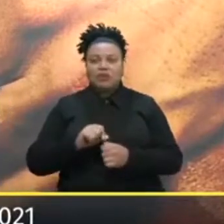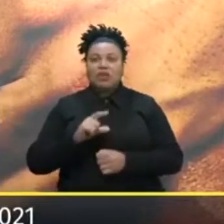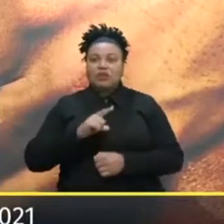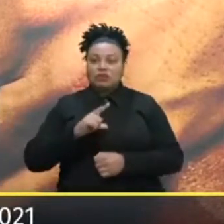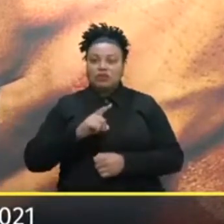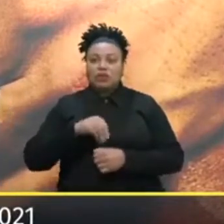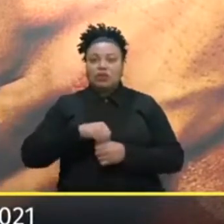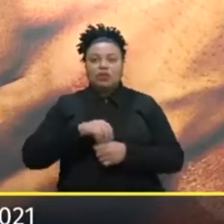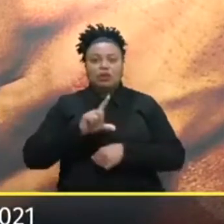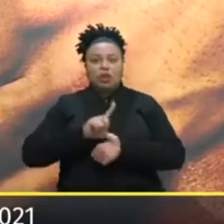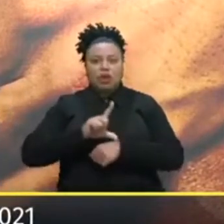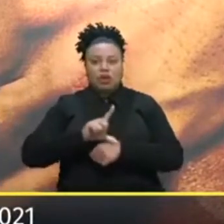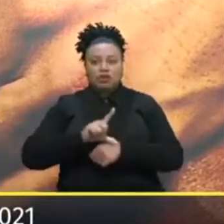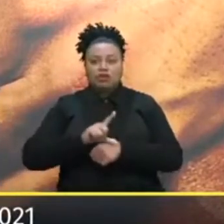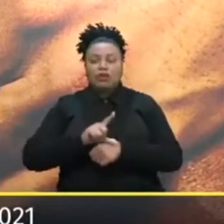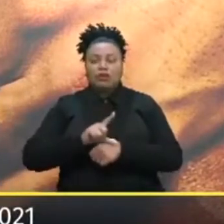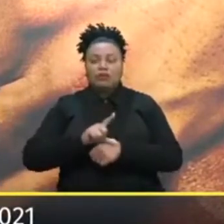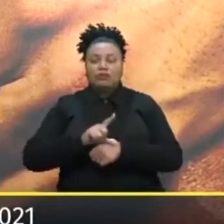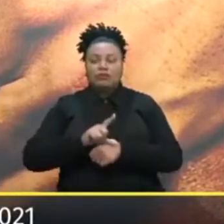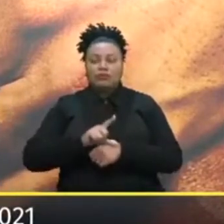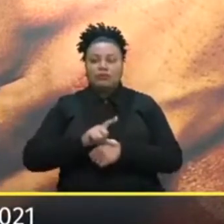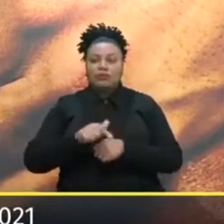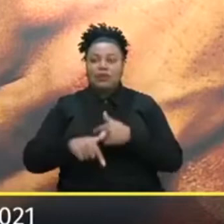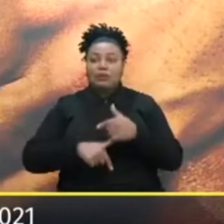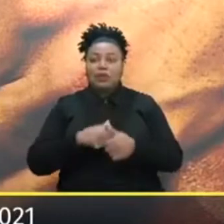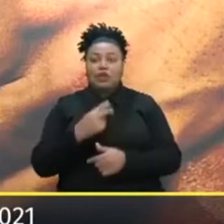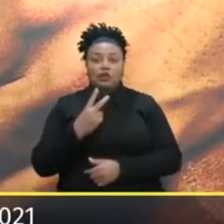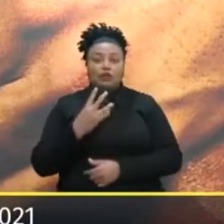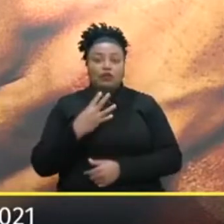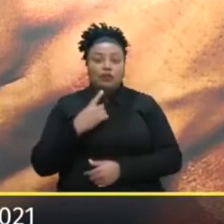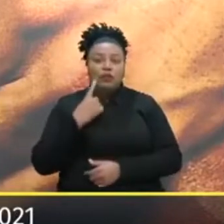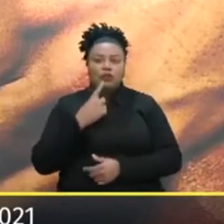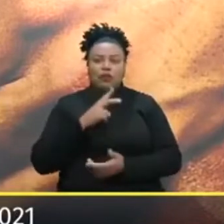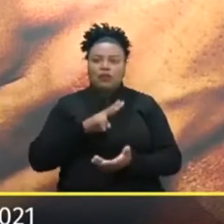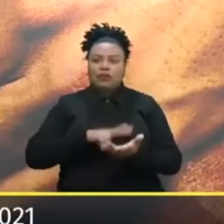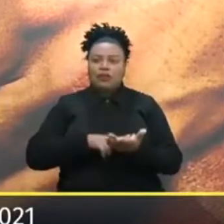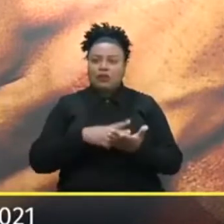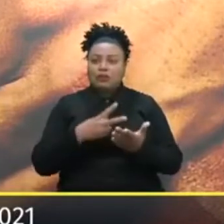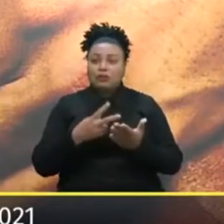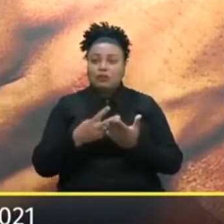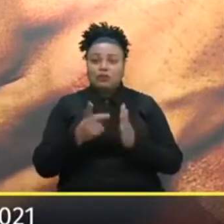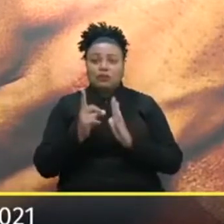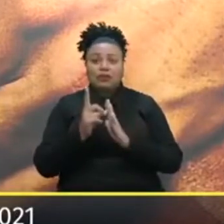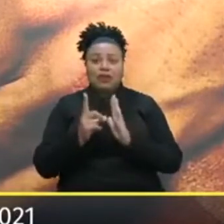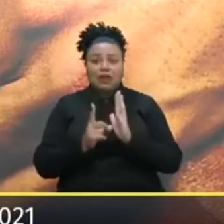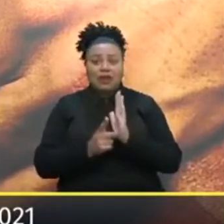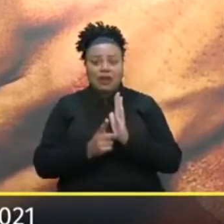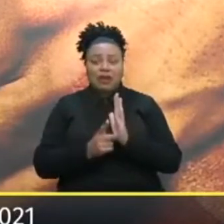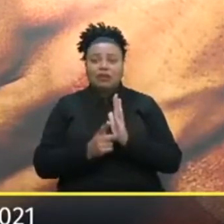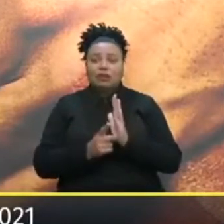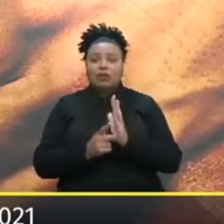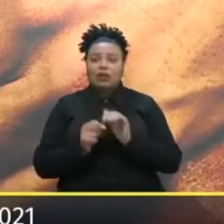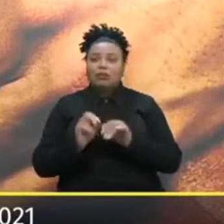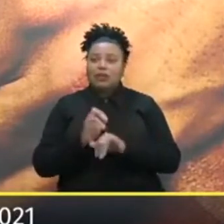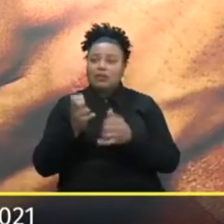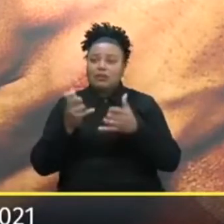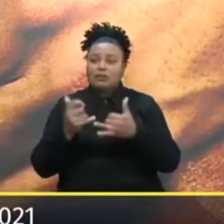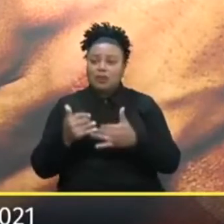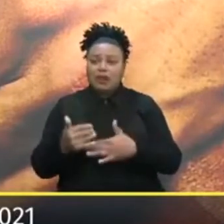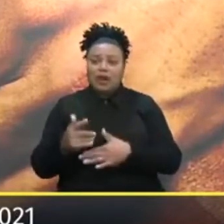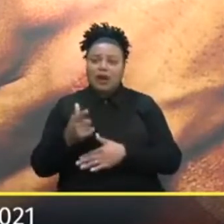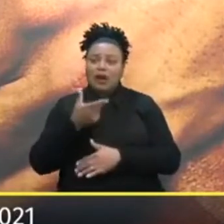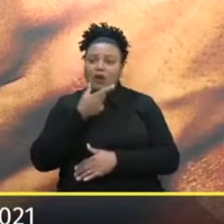equipe Lá dentro do Sindiloja Trabalhando 24 horas por dia Traduzindo o decreto Traduzindo o decreto Para colocar Para o lojista